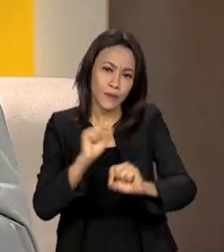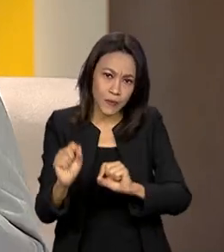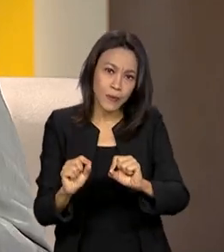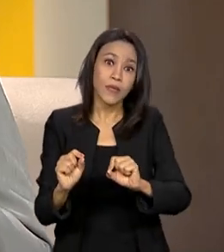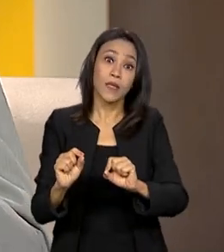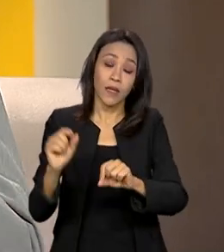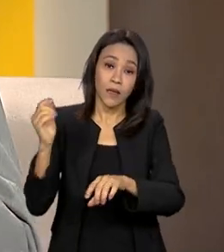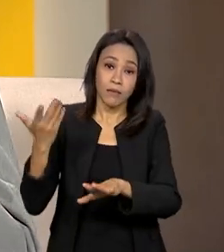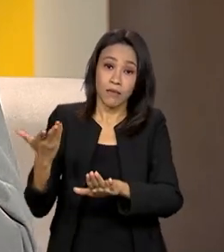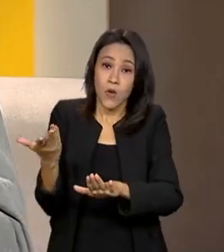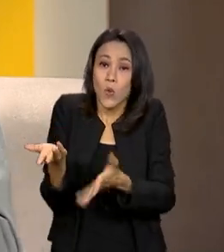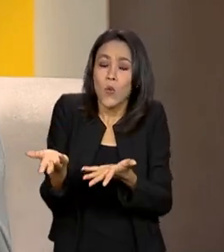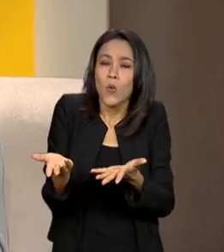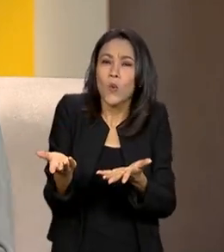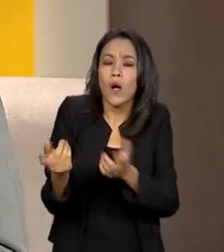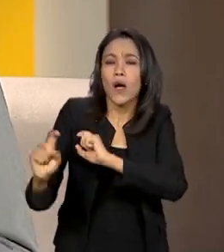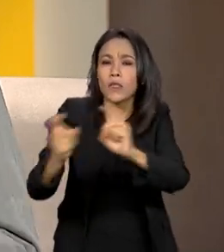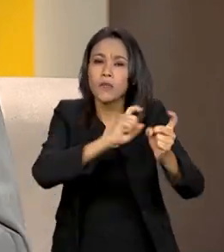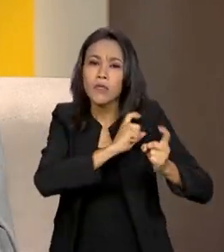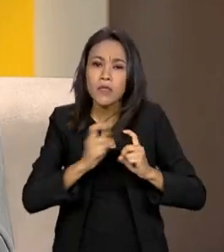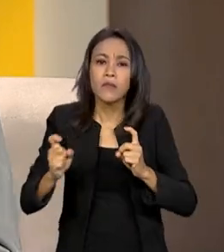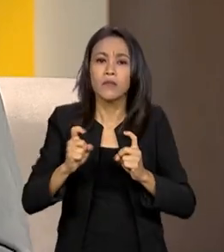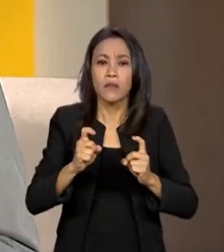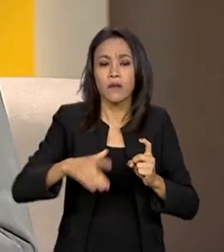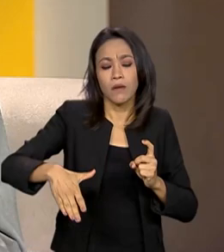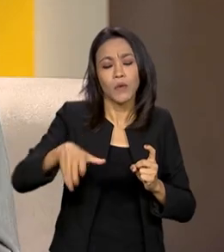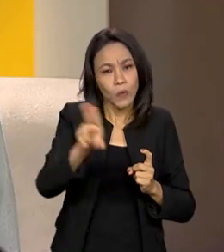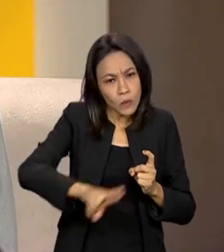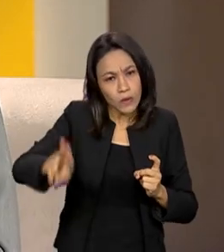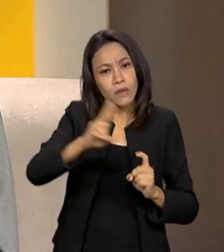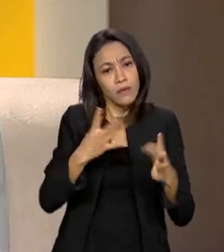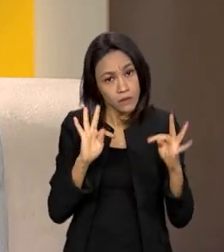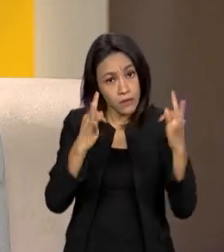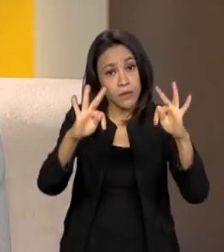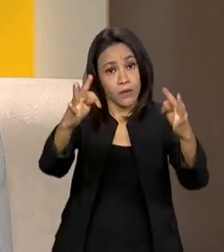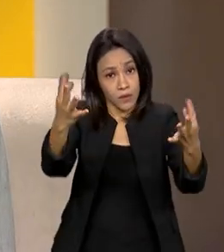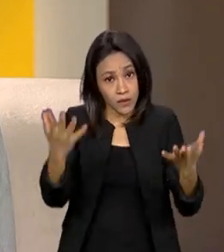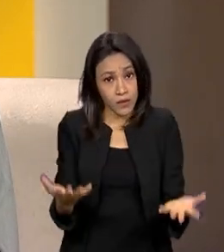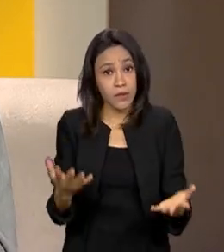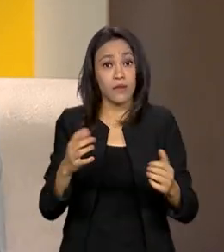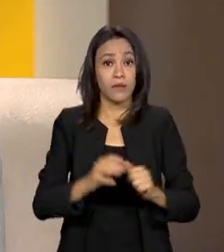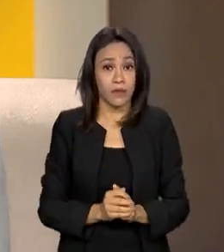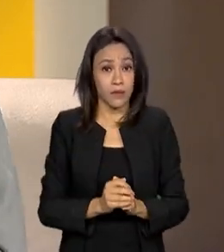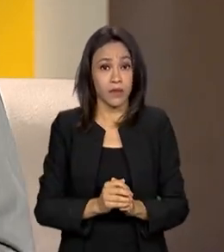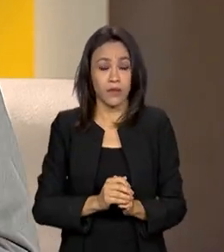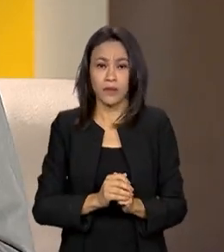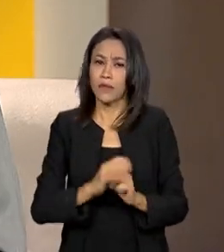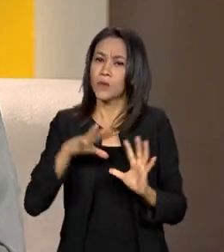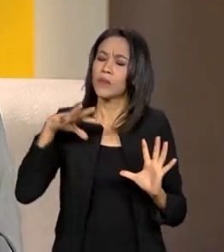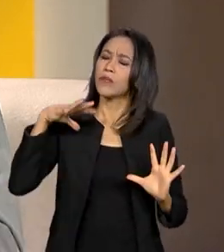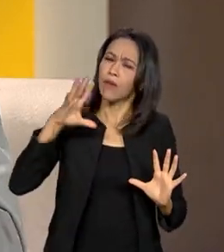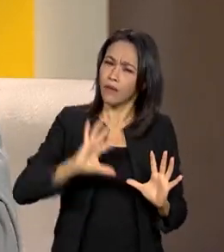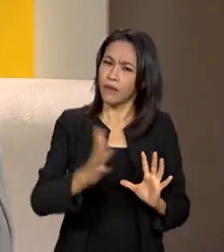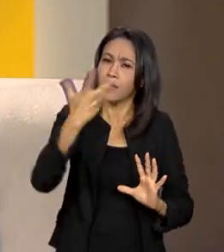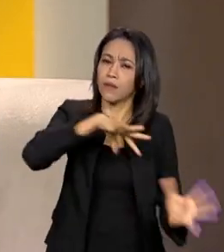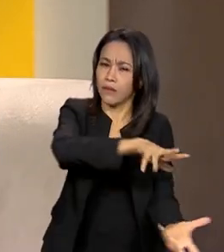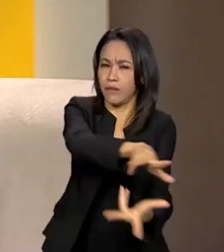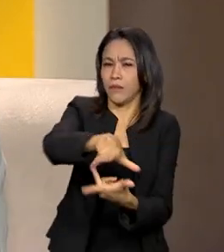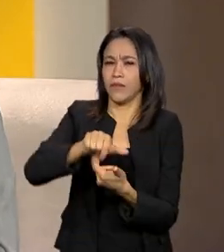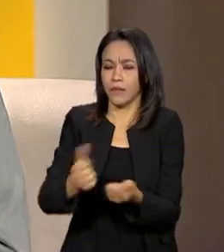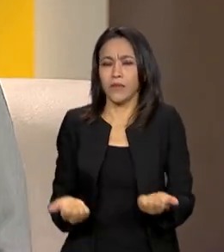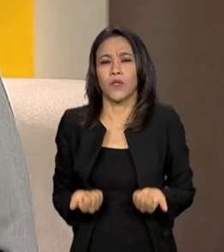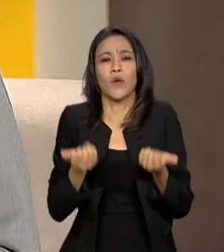digital, aquela que as áreas, as secretarias, as agências de governo digital atuam no mundo, que é a oferta de